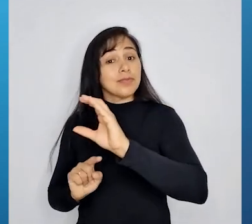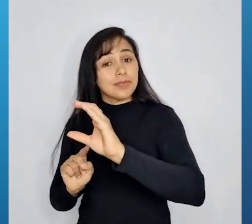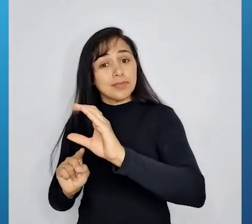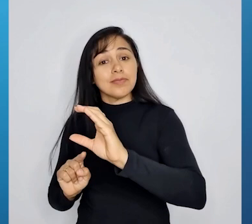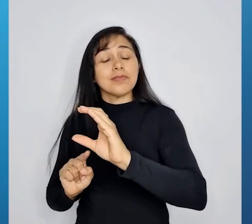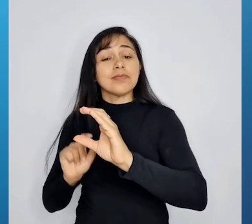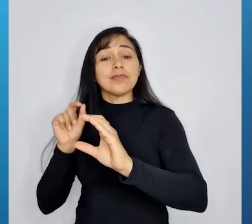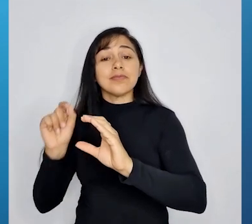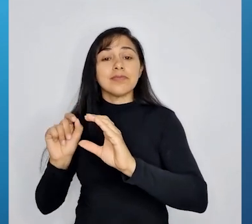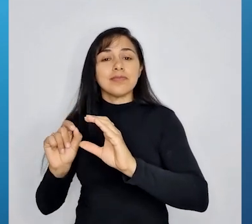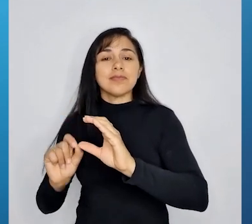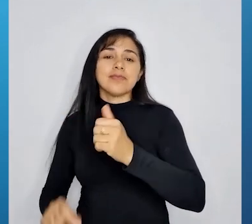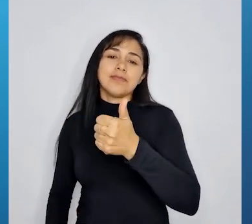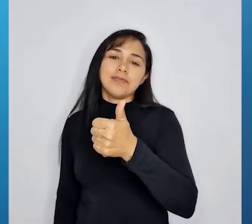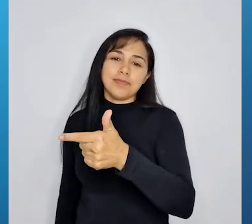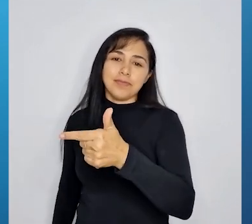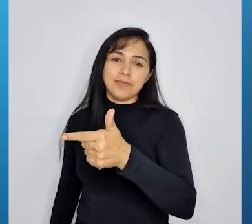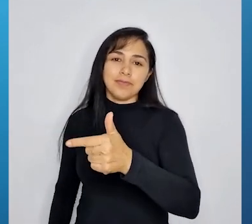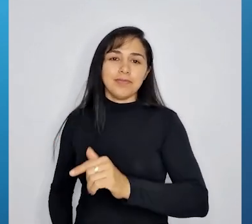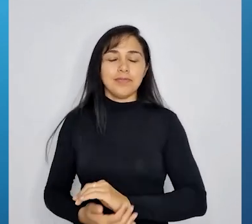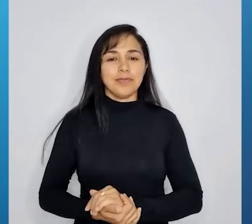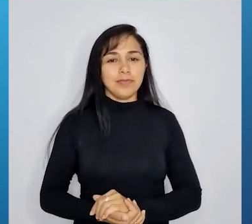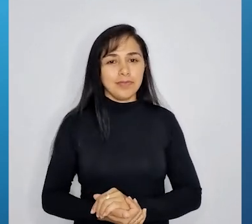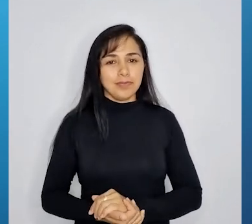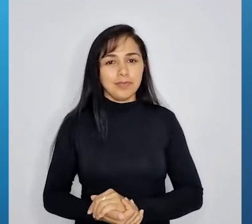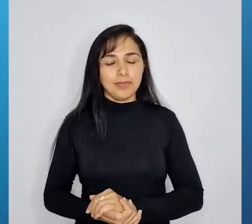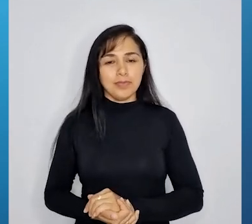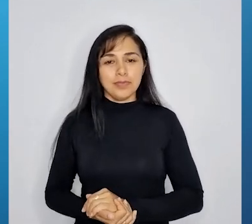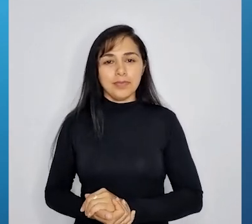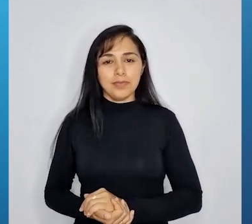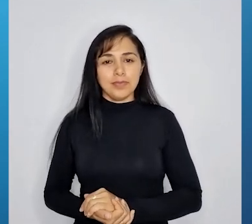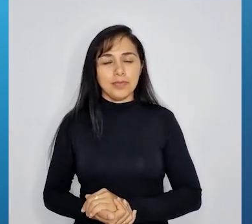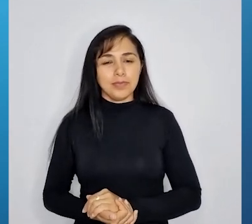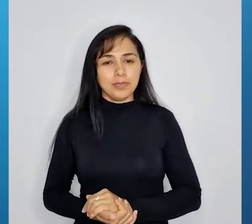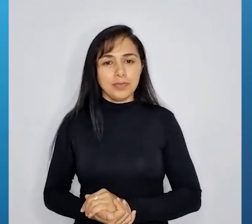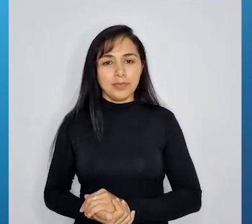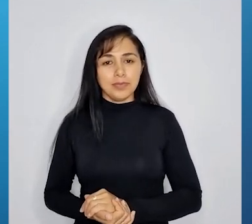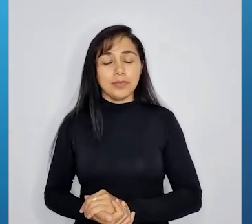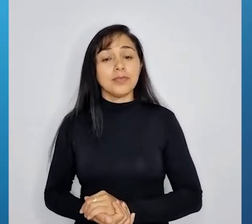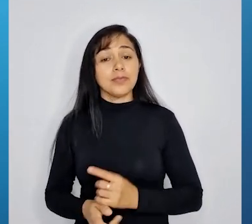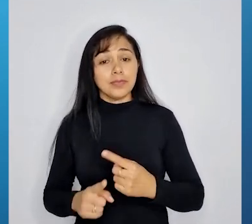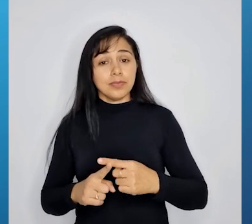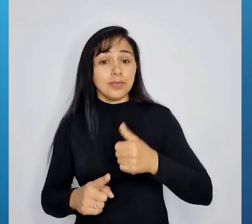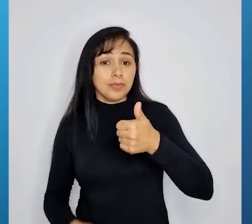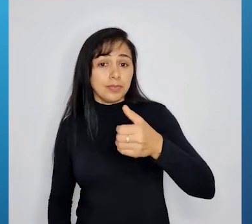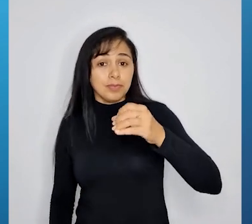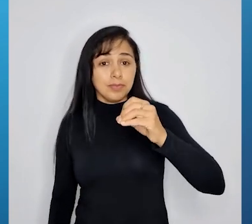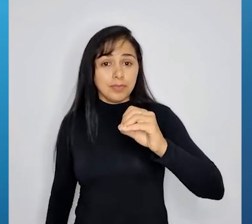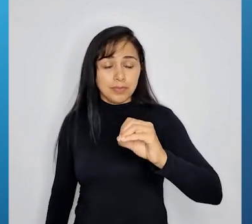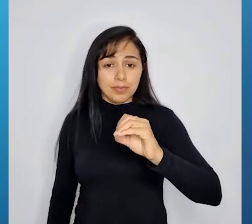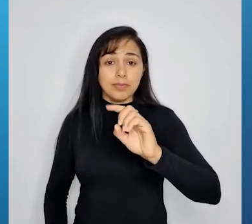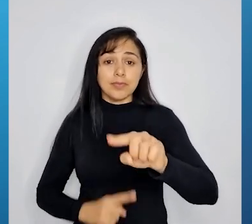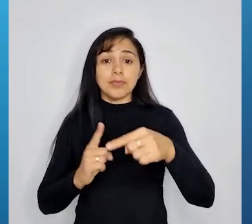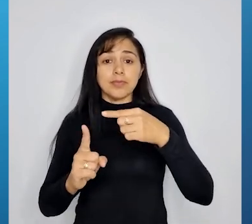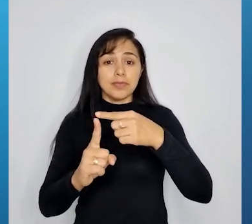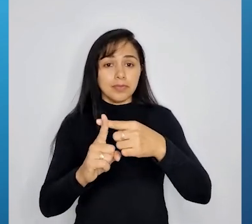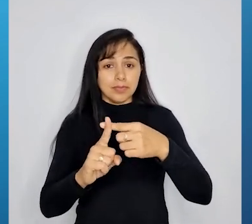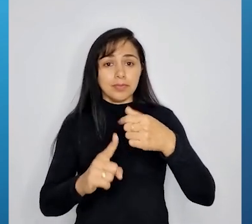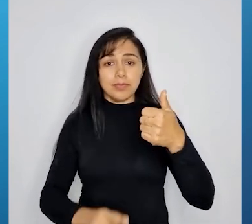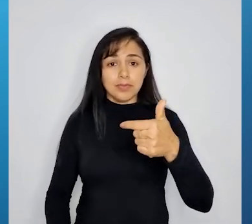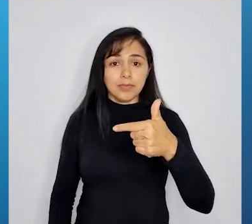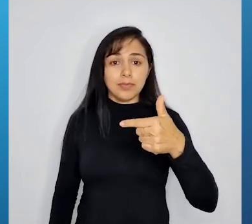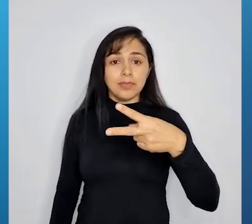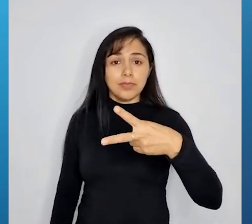caso, vai ser igual a 12, né? Já que 10 mais 12 igual a 22. Portanto,